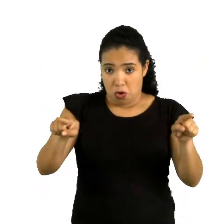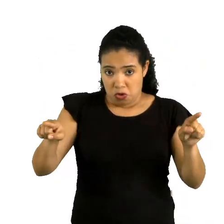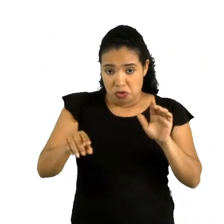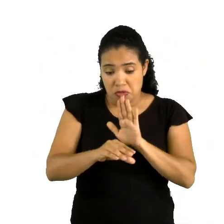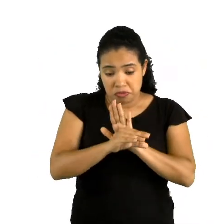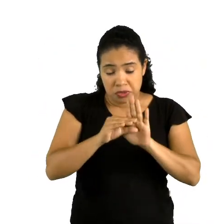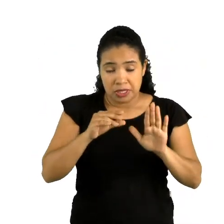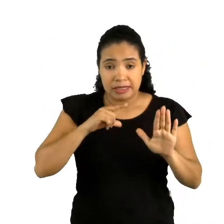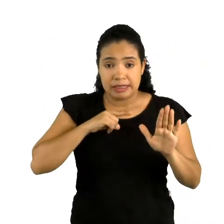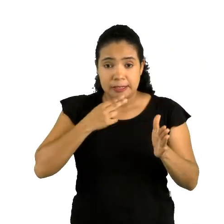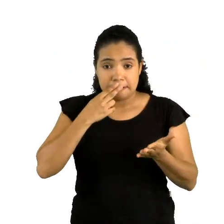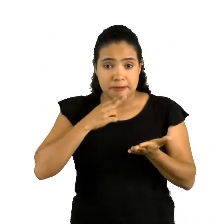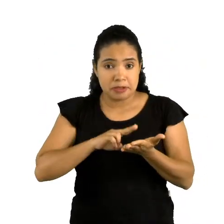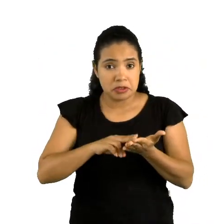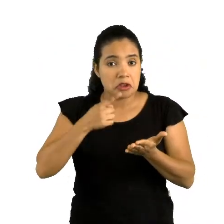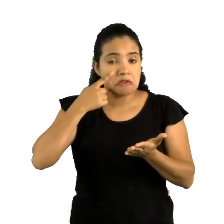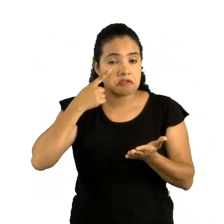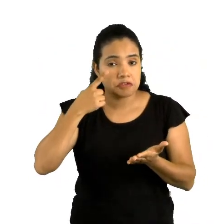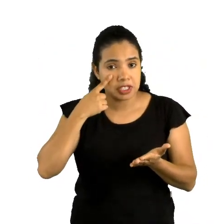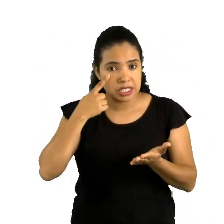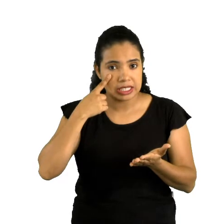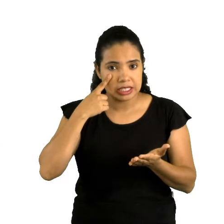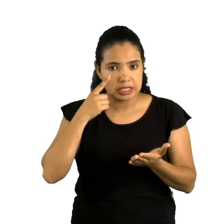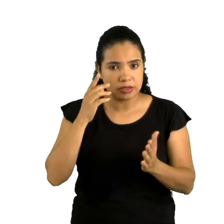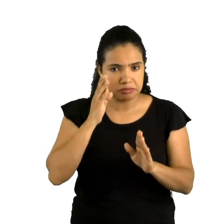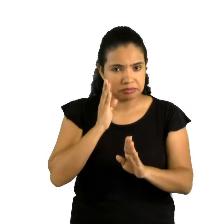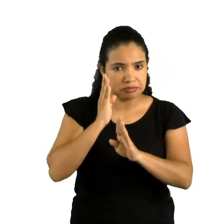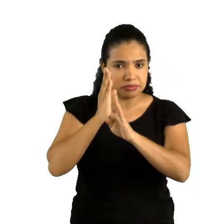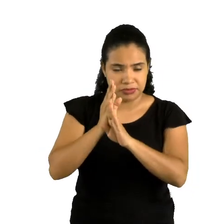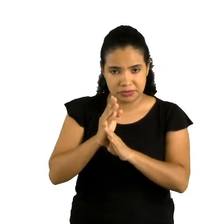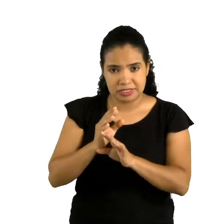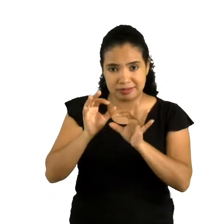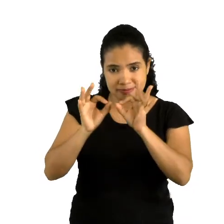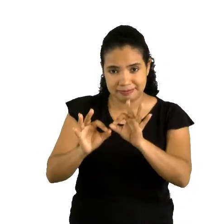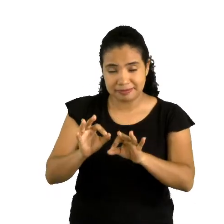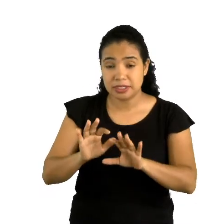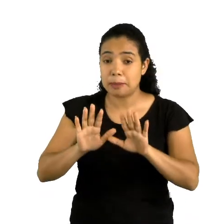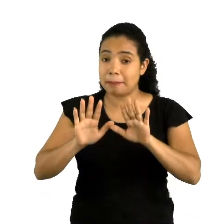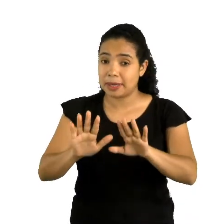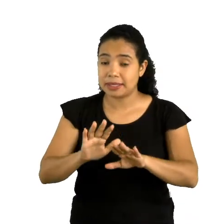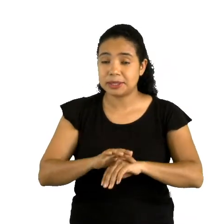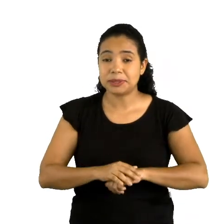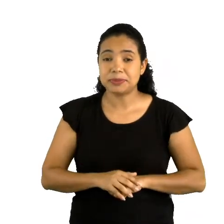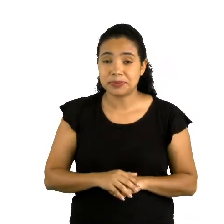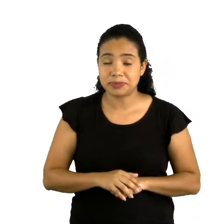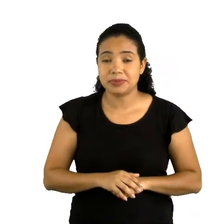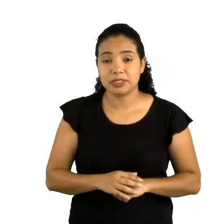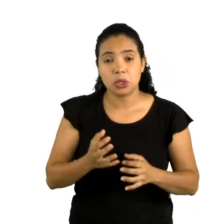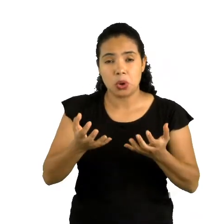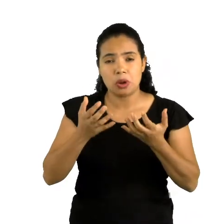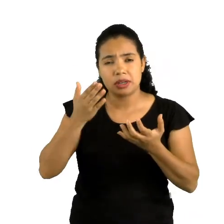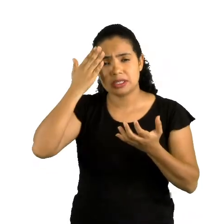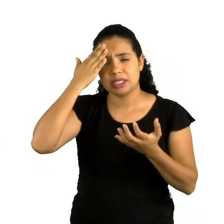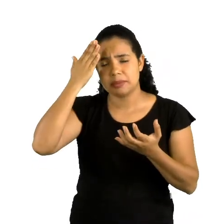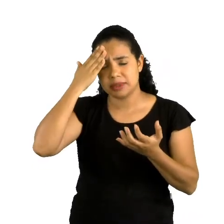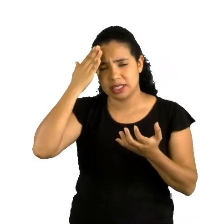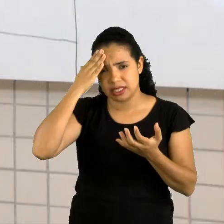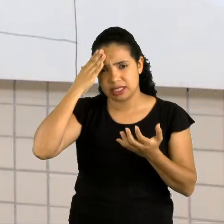carta aí. Dá uma olhadinha nele que você vai encontrar ele aí. Mas, eu quero saber,